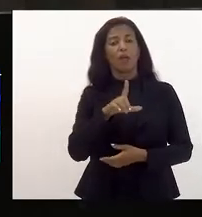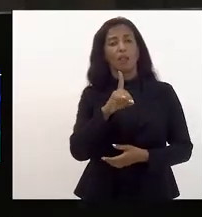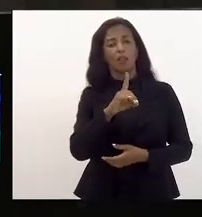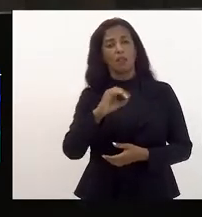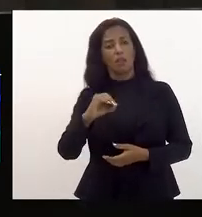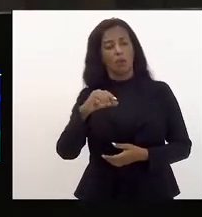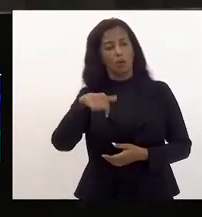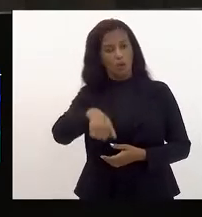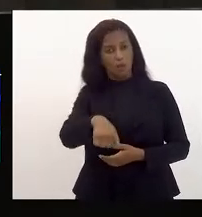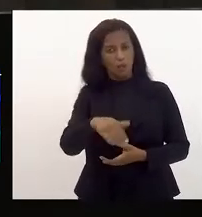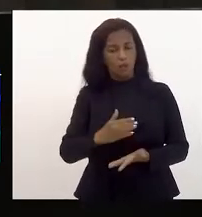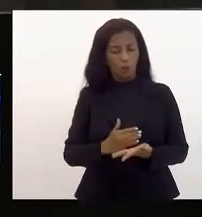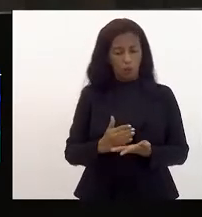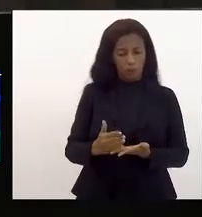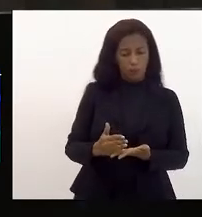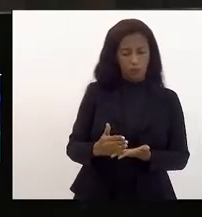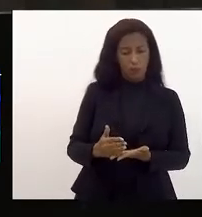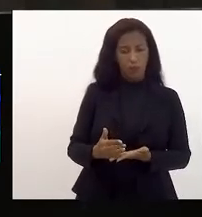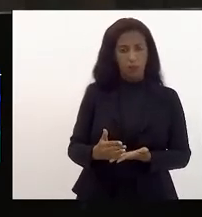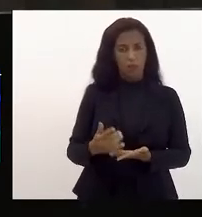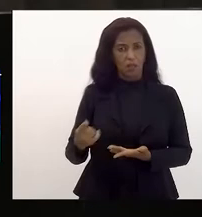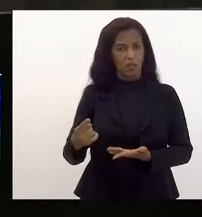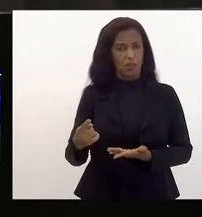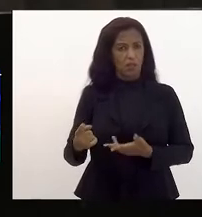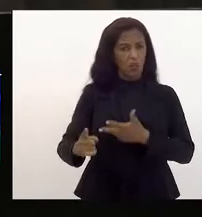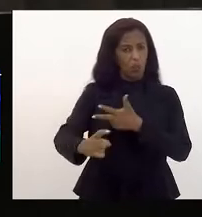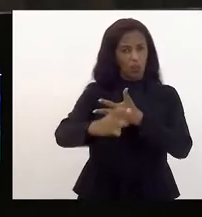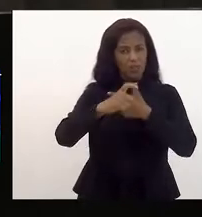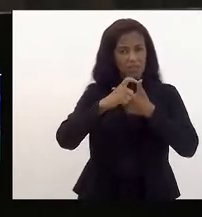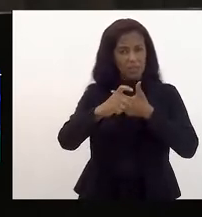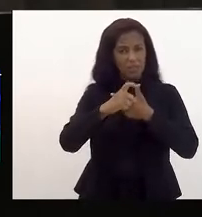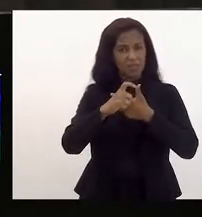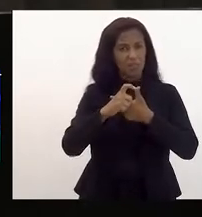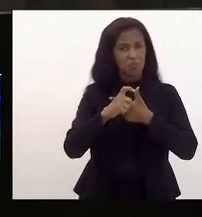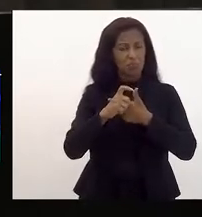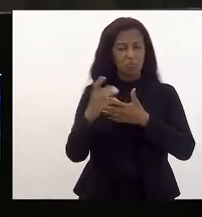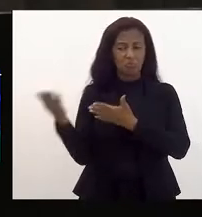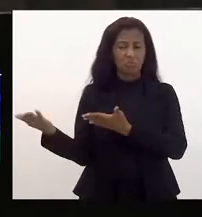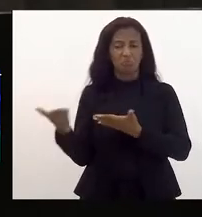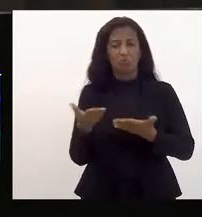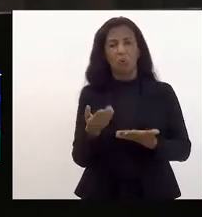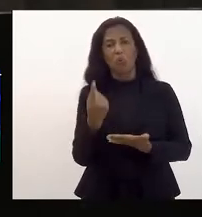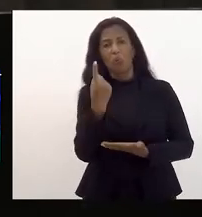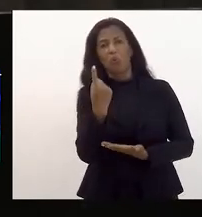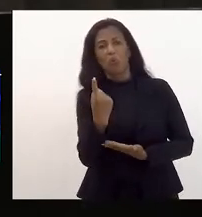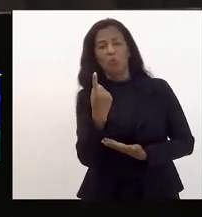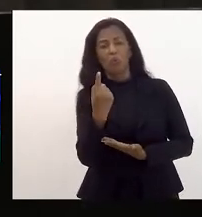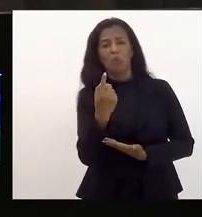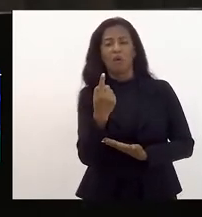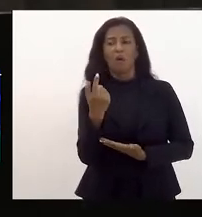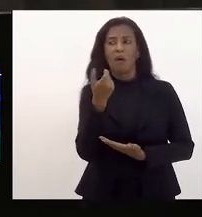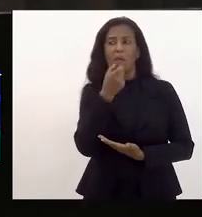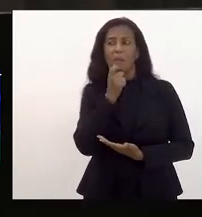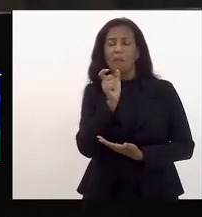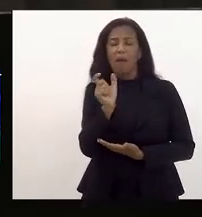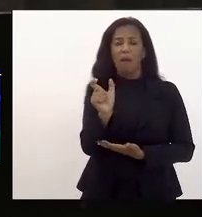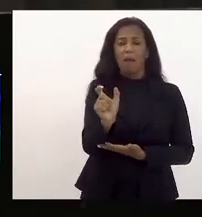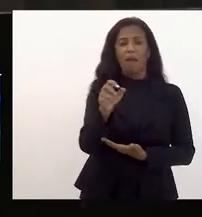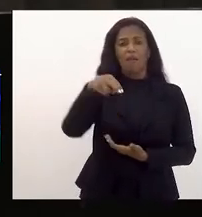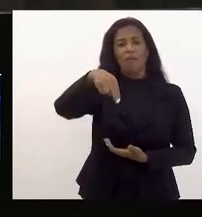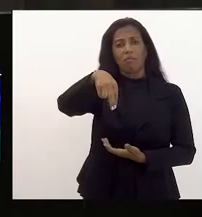e a peça apresentada pelo executivo trazia apenas uma vez a menção à palavra negro,